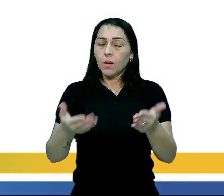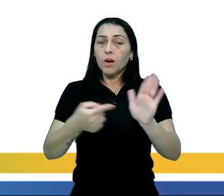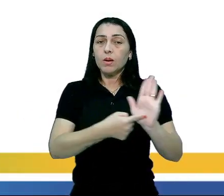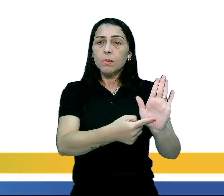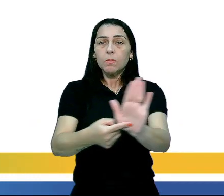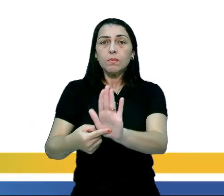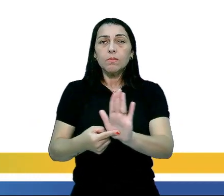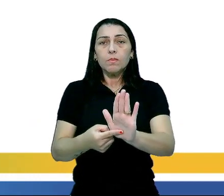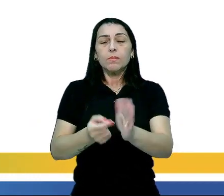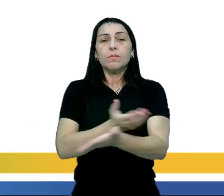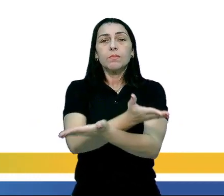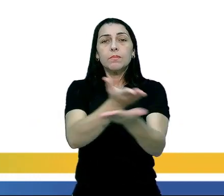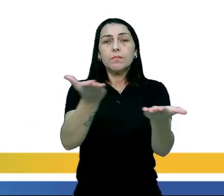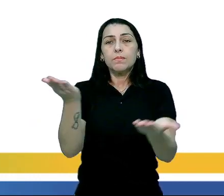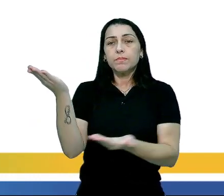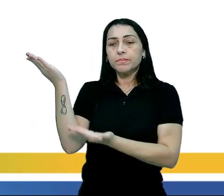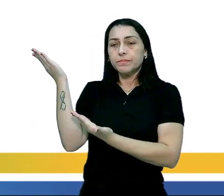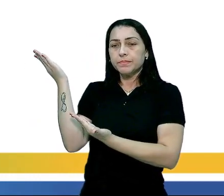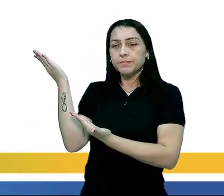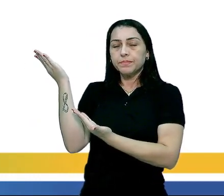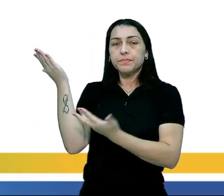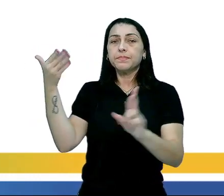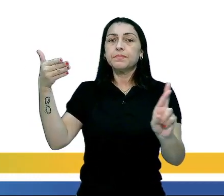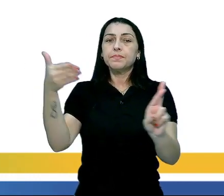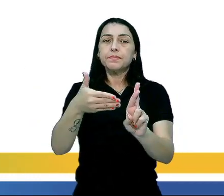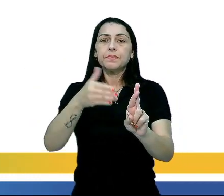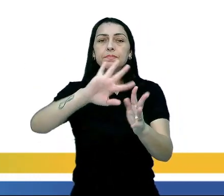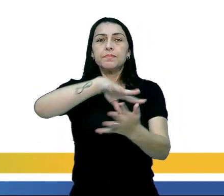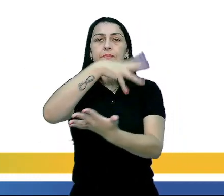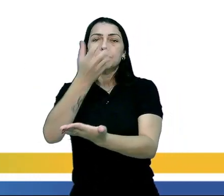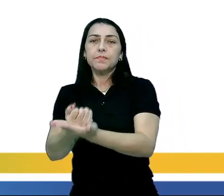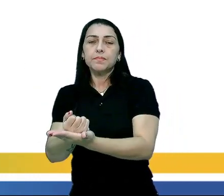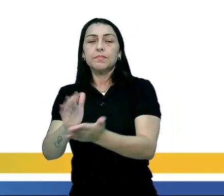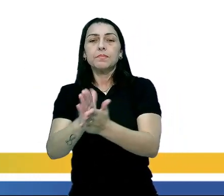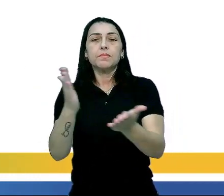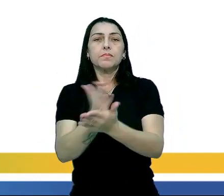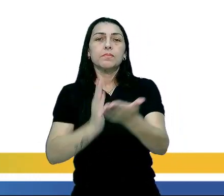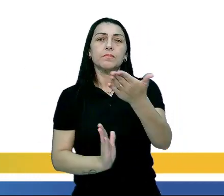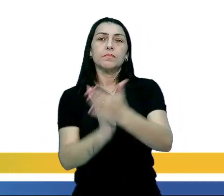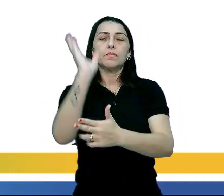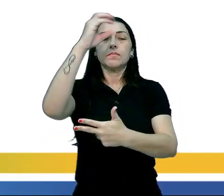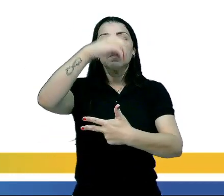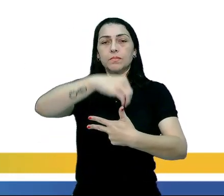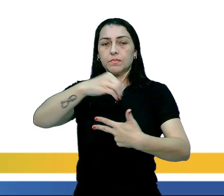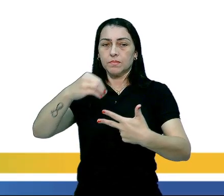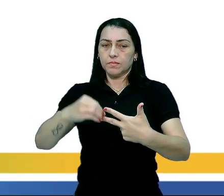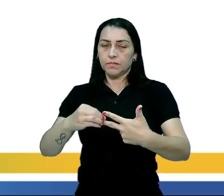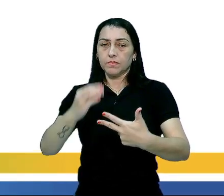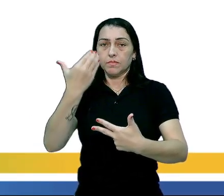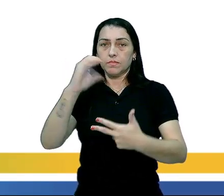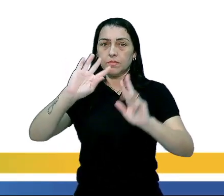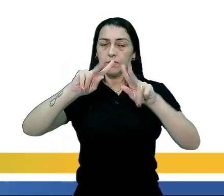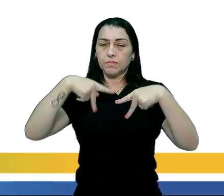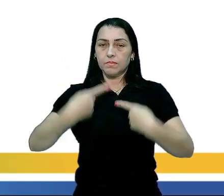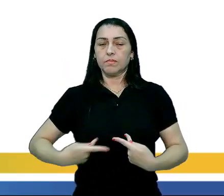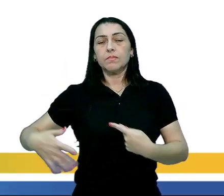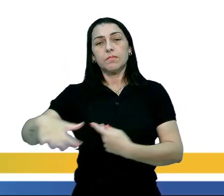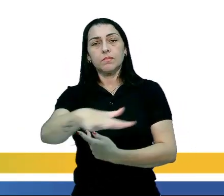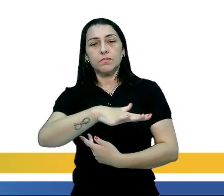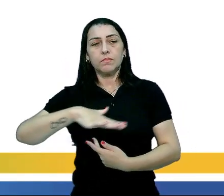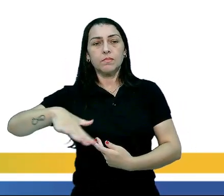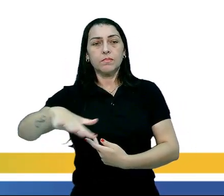Agora eu mostro pra vocês a referência bibliográfica do livro A Provenem. Ciências Humanas e